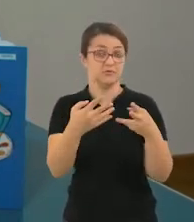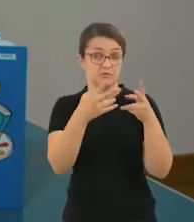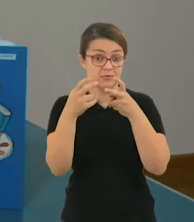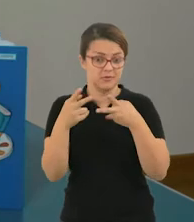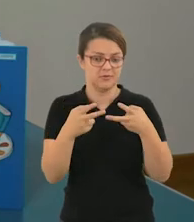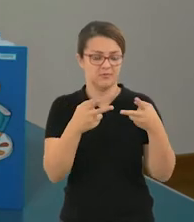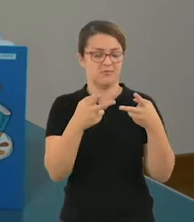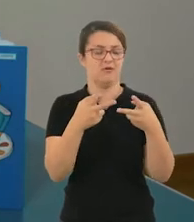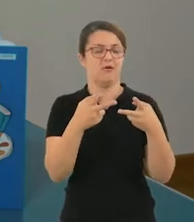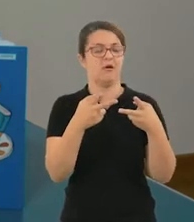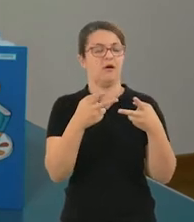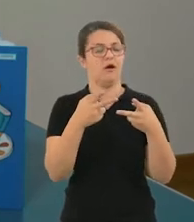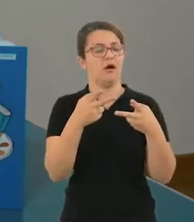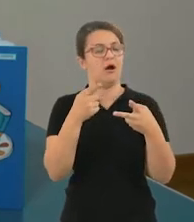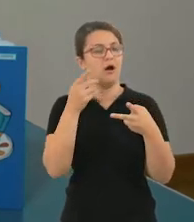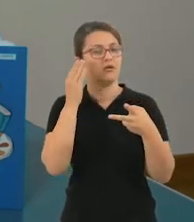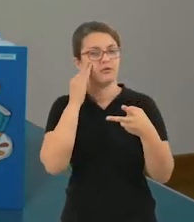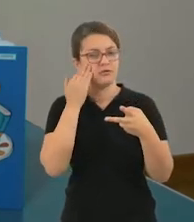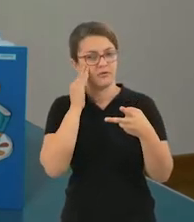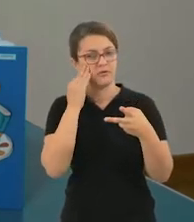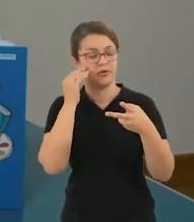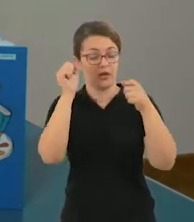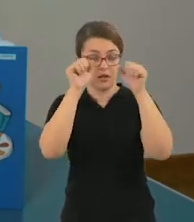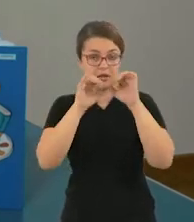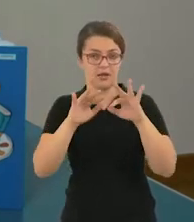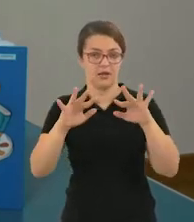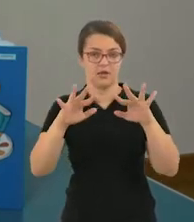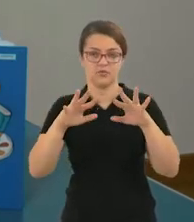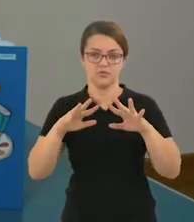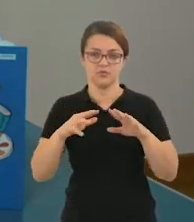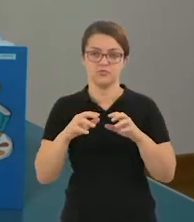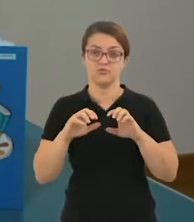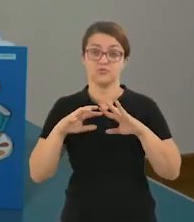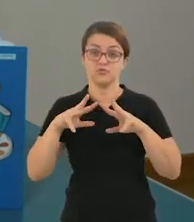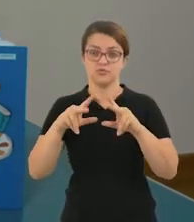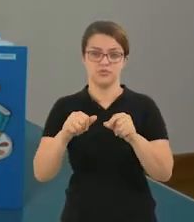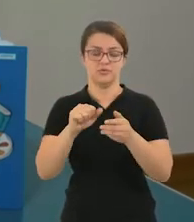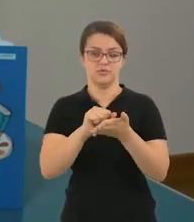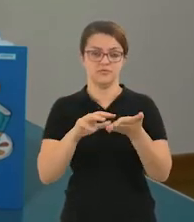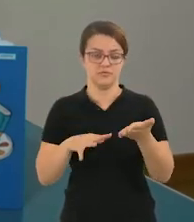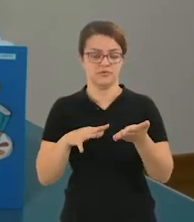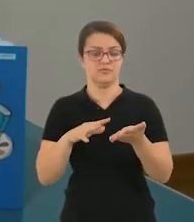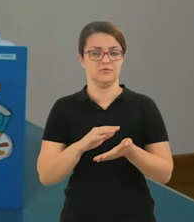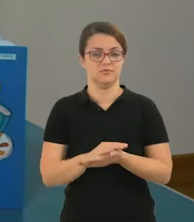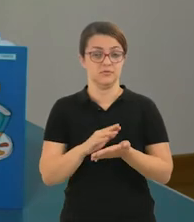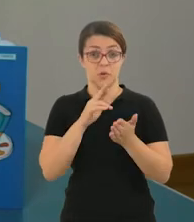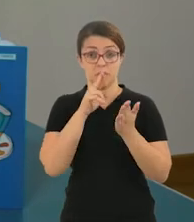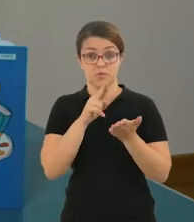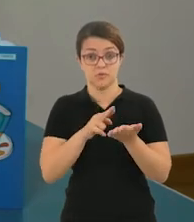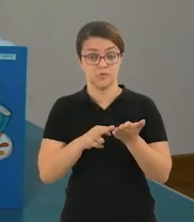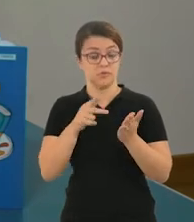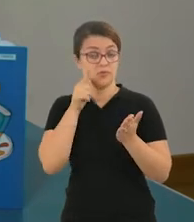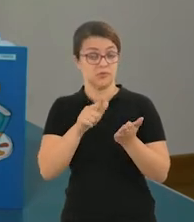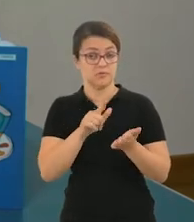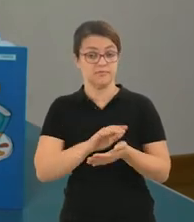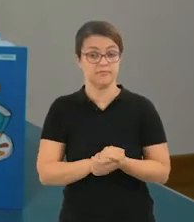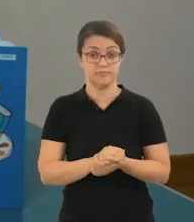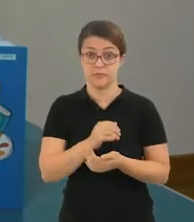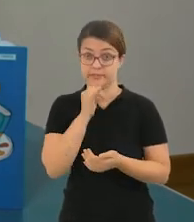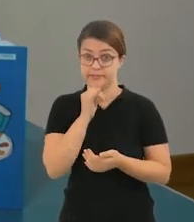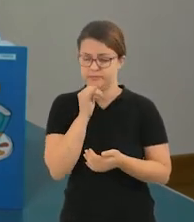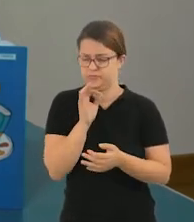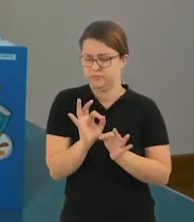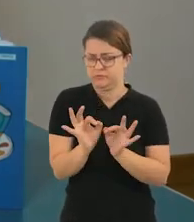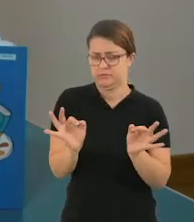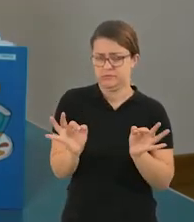analisar, ver com calma e entender com clareza toda a atividade. Eu trouxe agora para vocês um exemplo para que